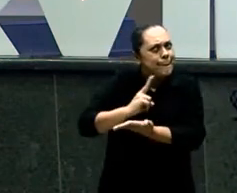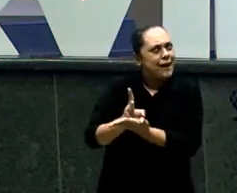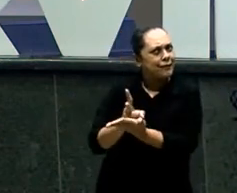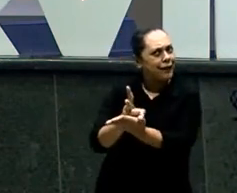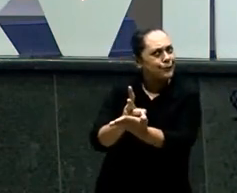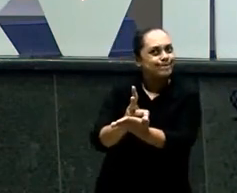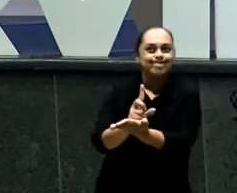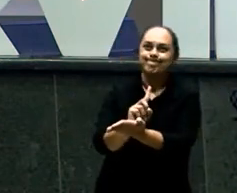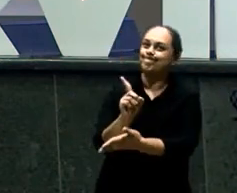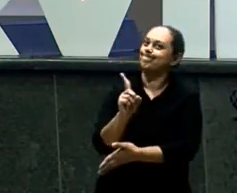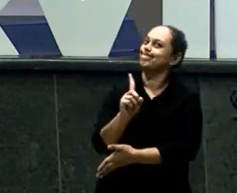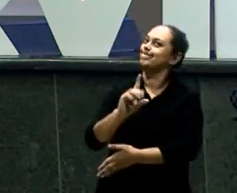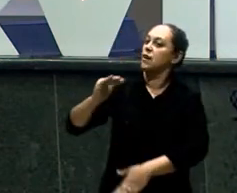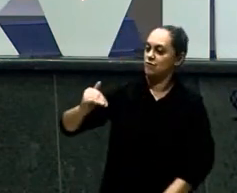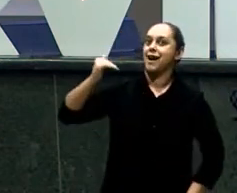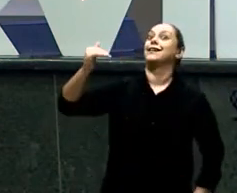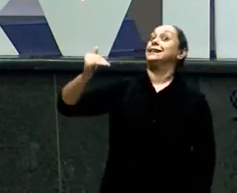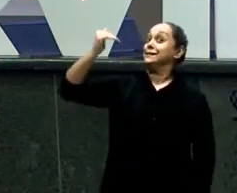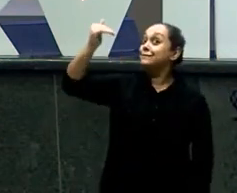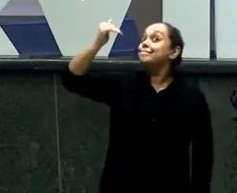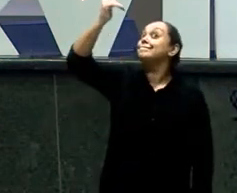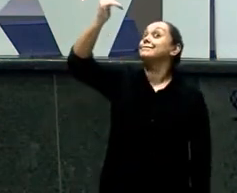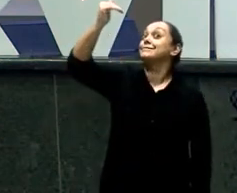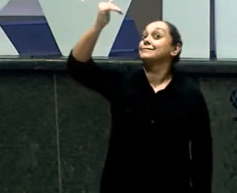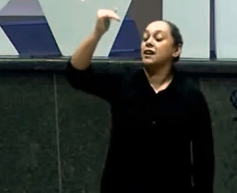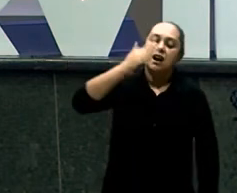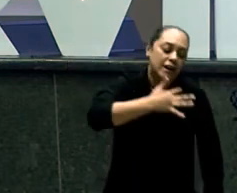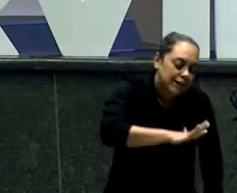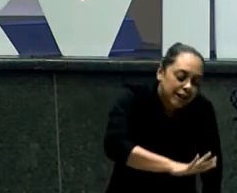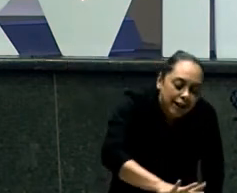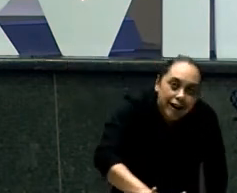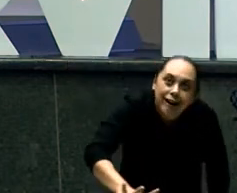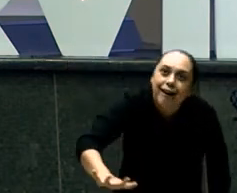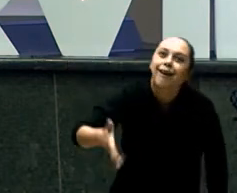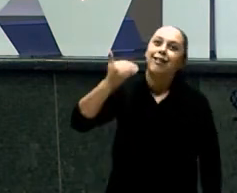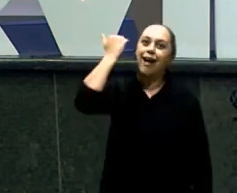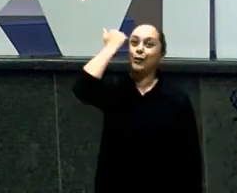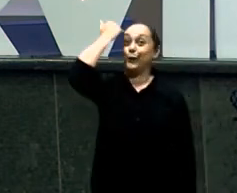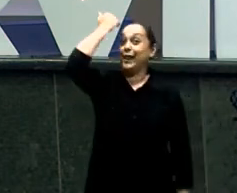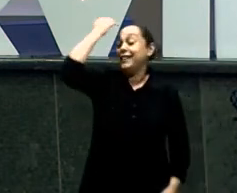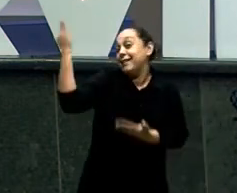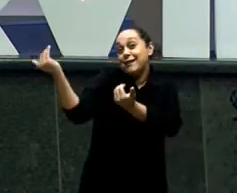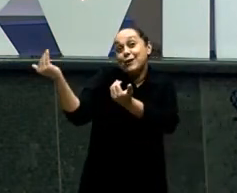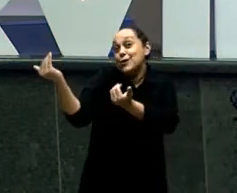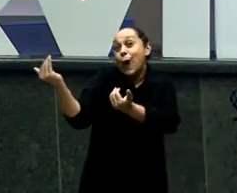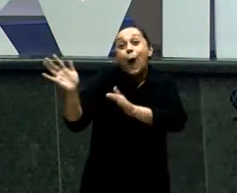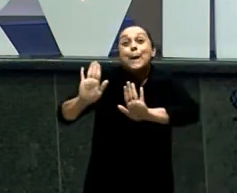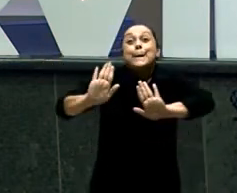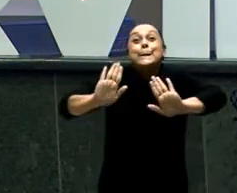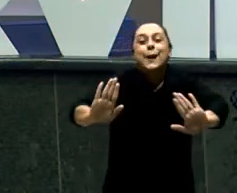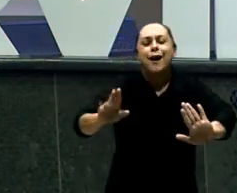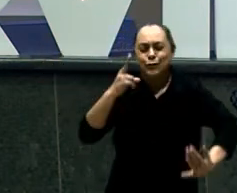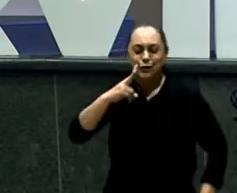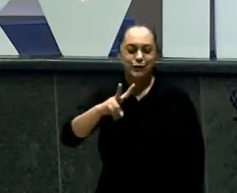dificuldade Entre eles E você percebe Que essa disputa Perdura O coração De